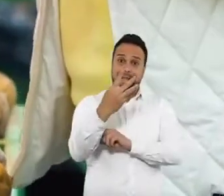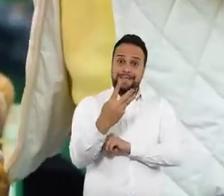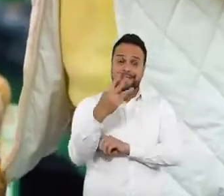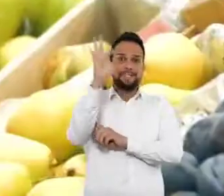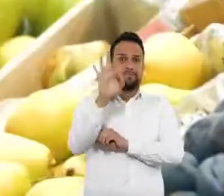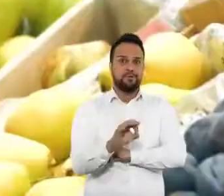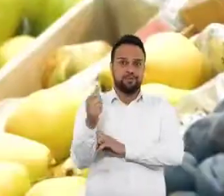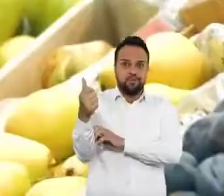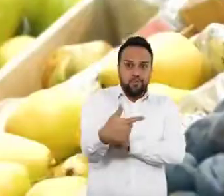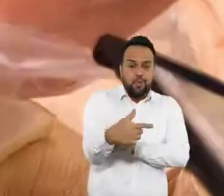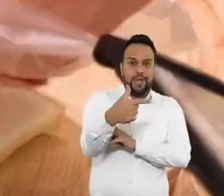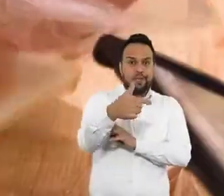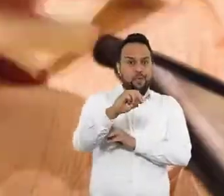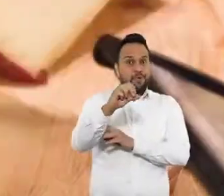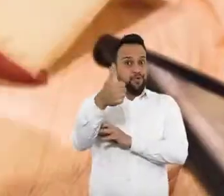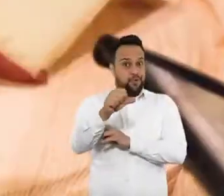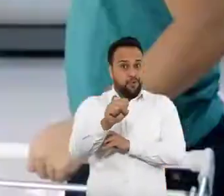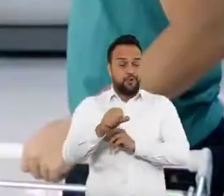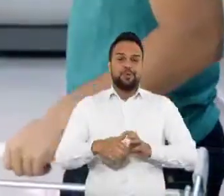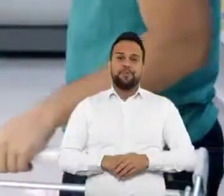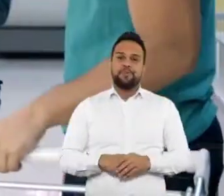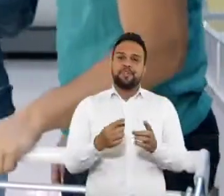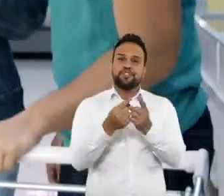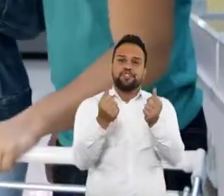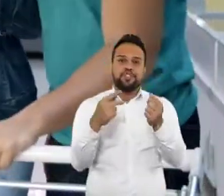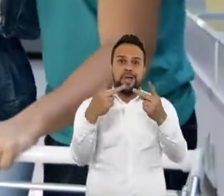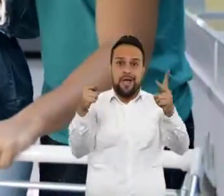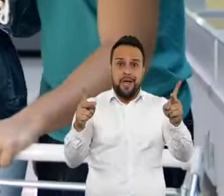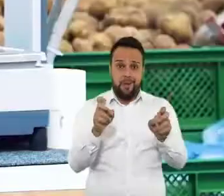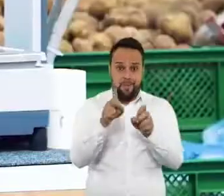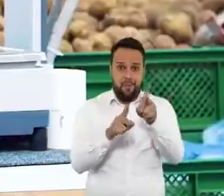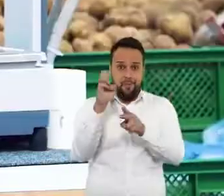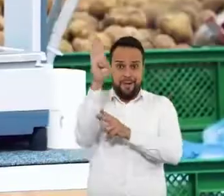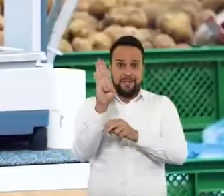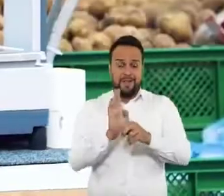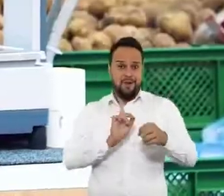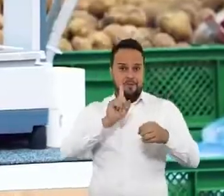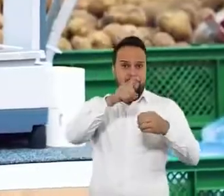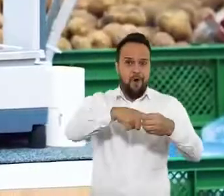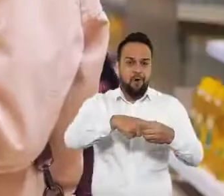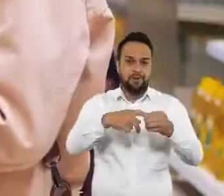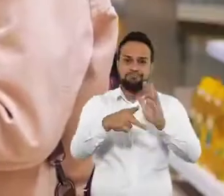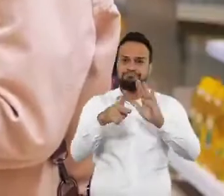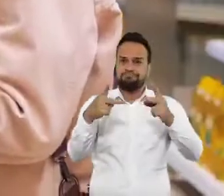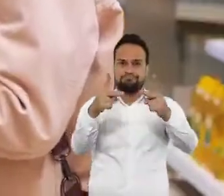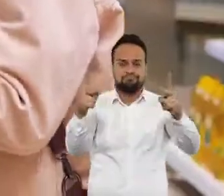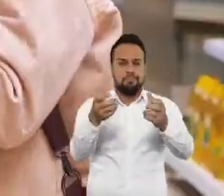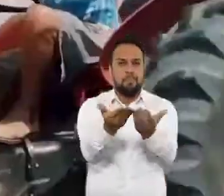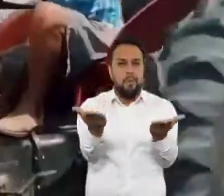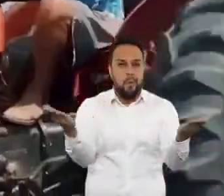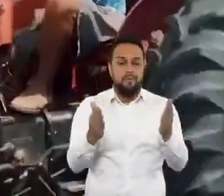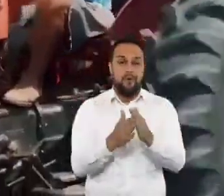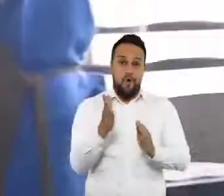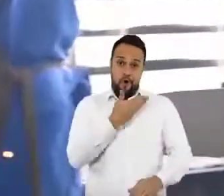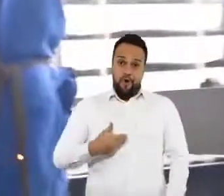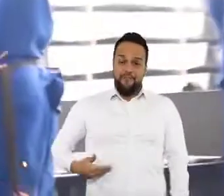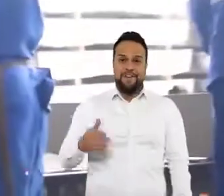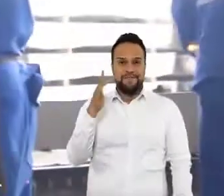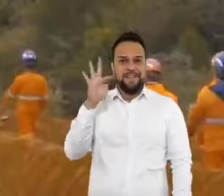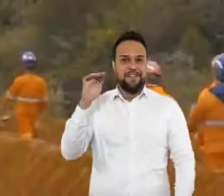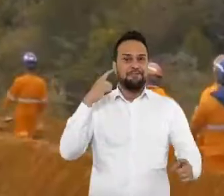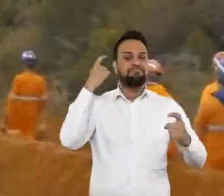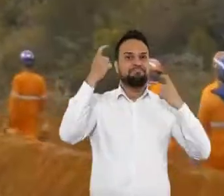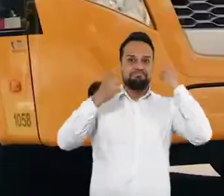% a mais que em 2018. Dinheiro do brasileiro que vai voltar para as mãos do povo. É o governo federal